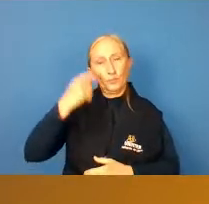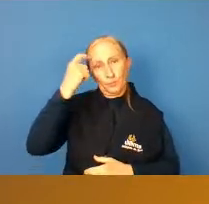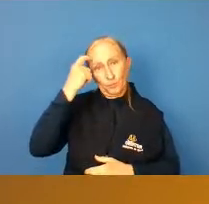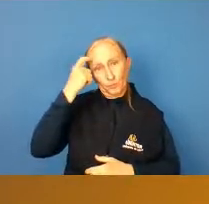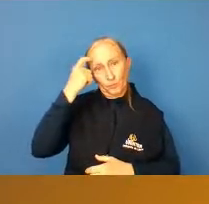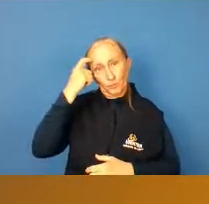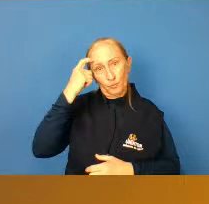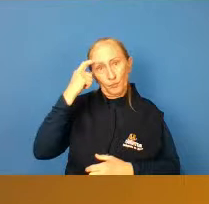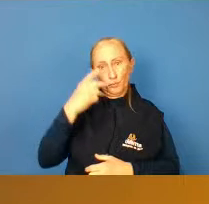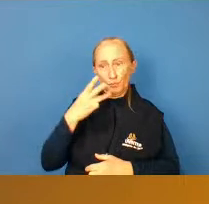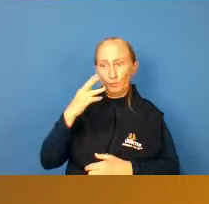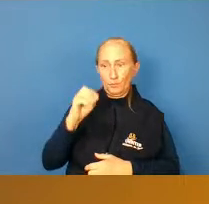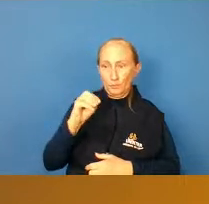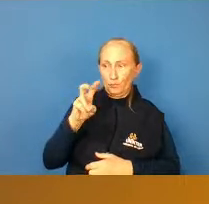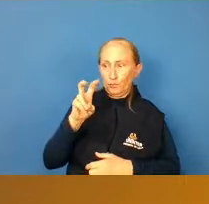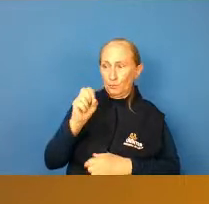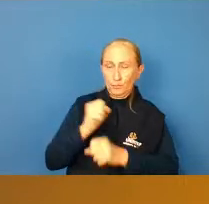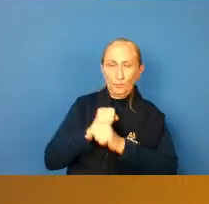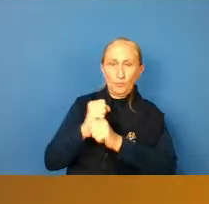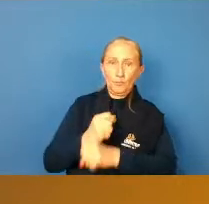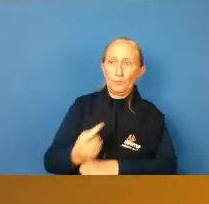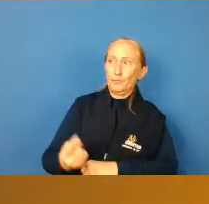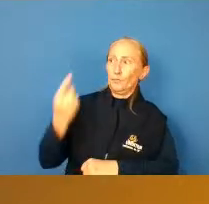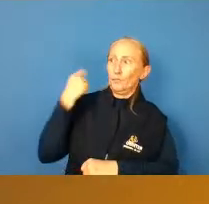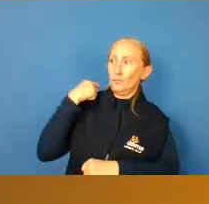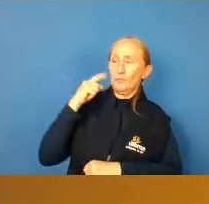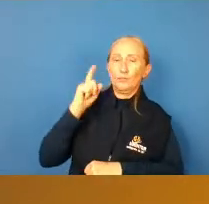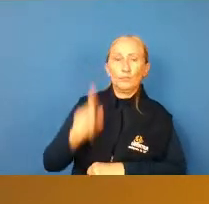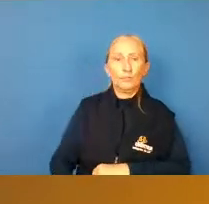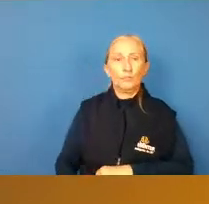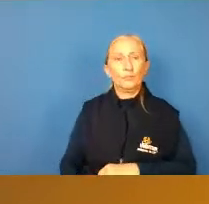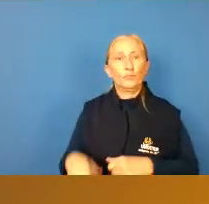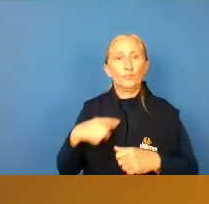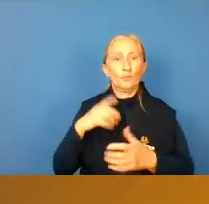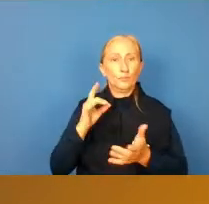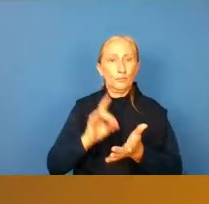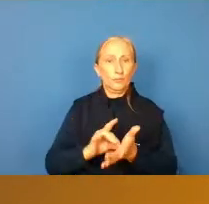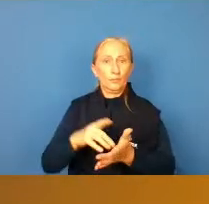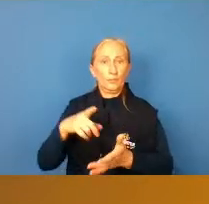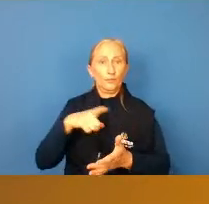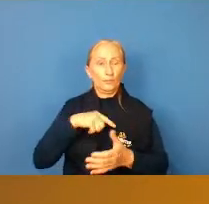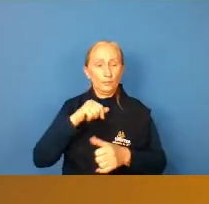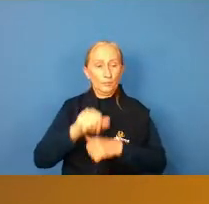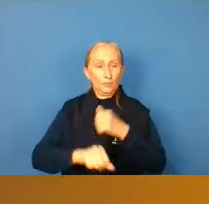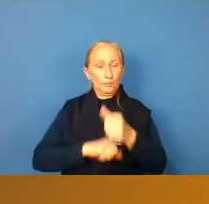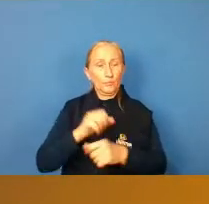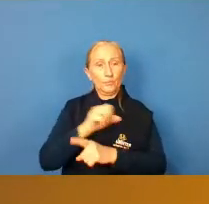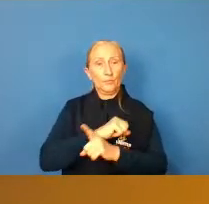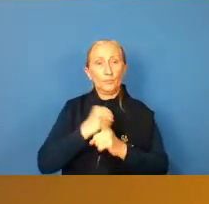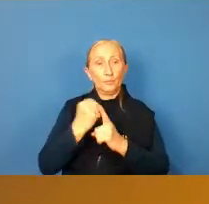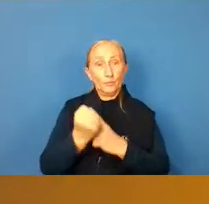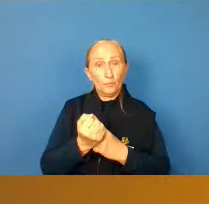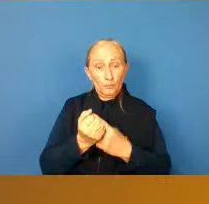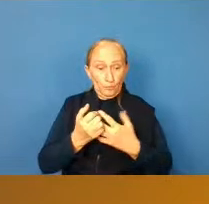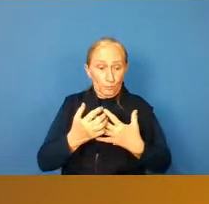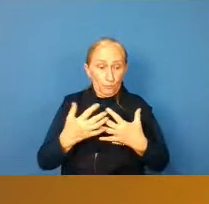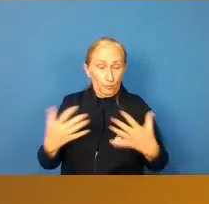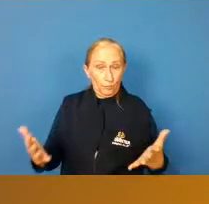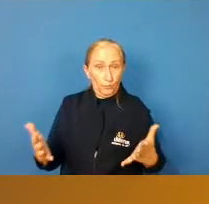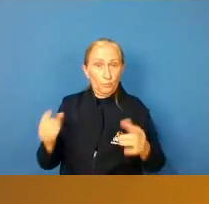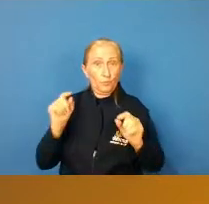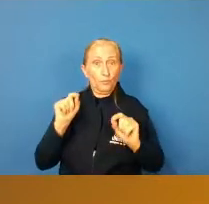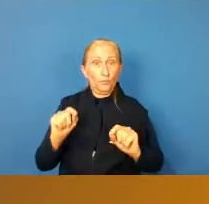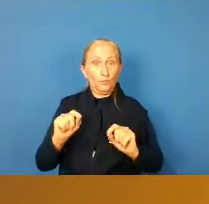há 30, 50 anos atrás, né, a gente realmente teve uma mudança social grande, né,